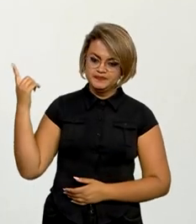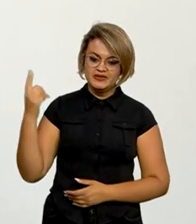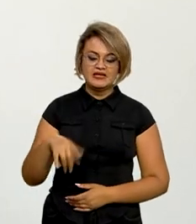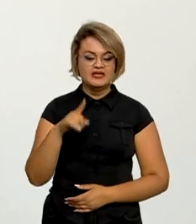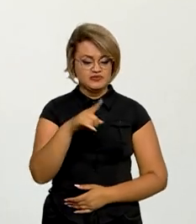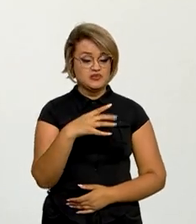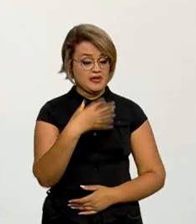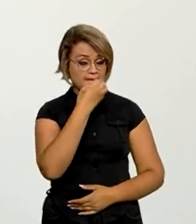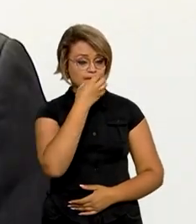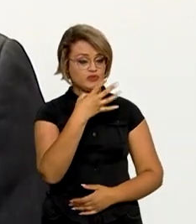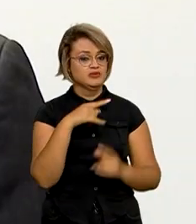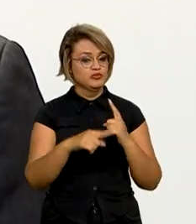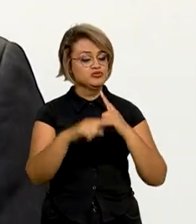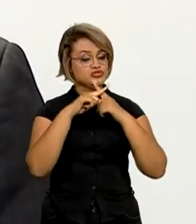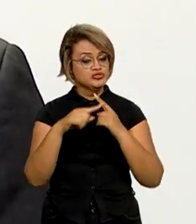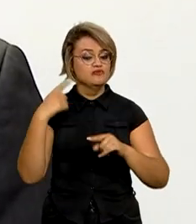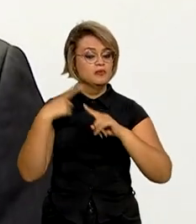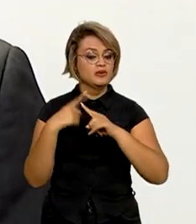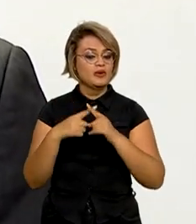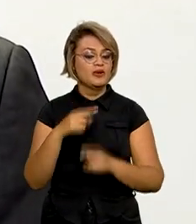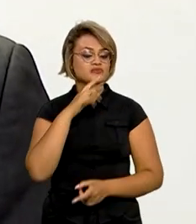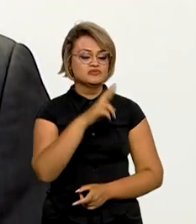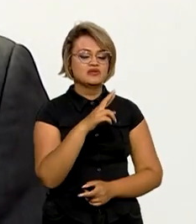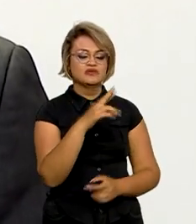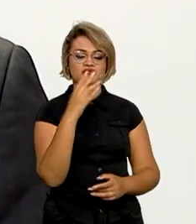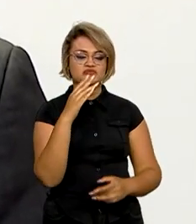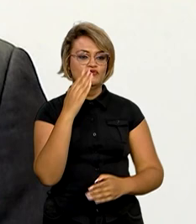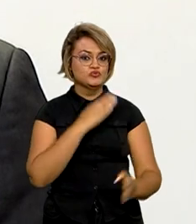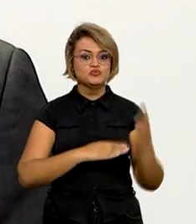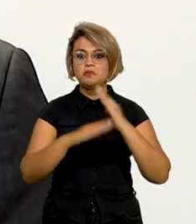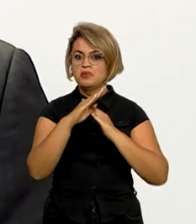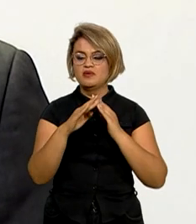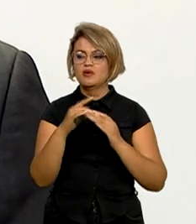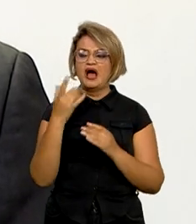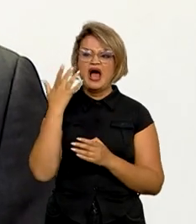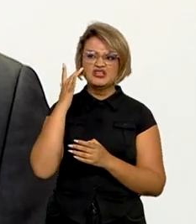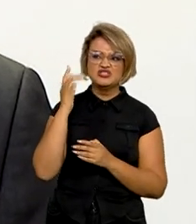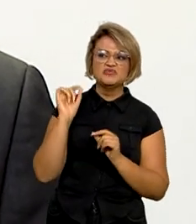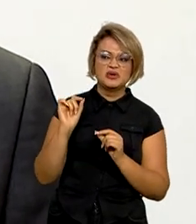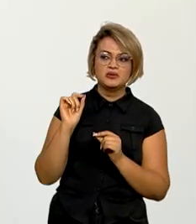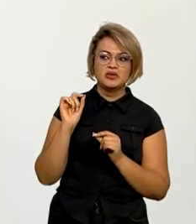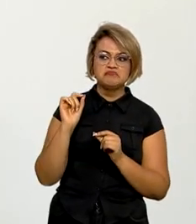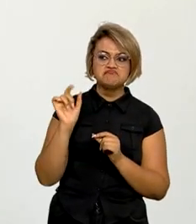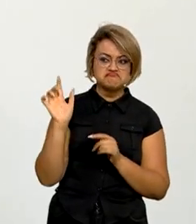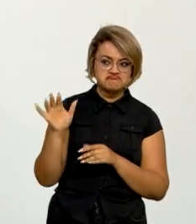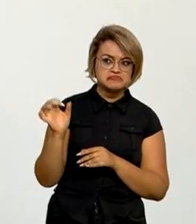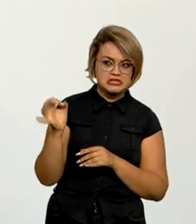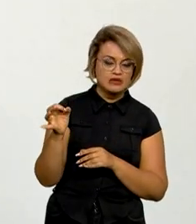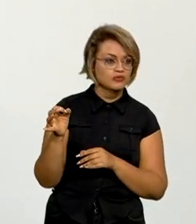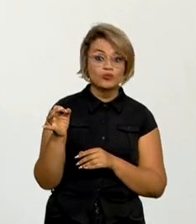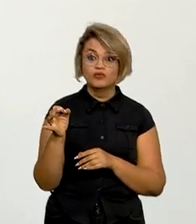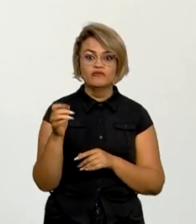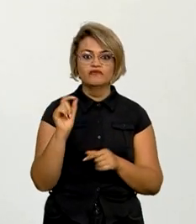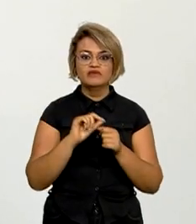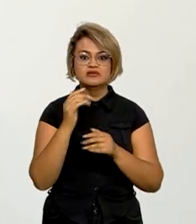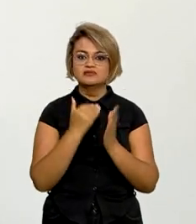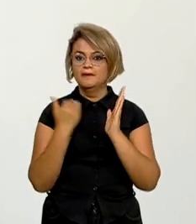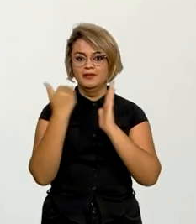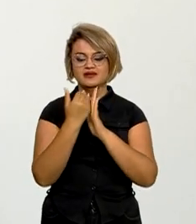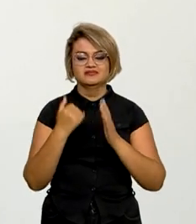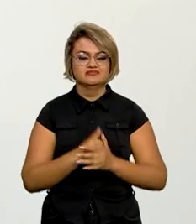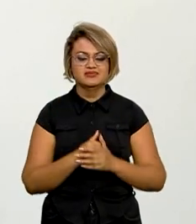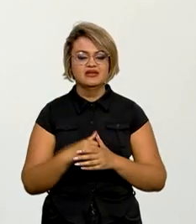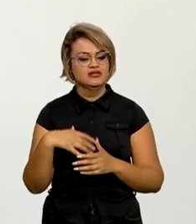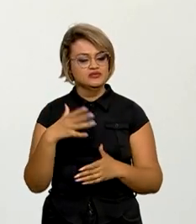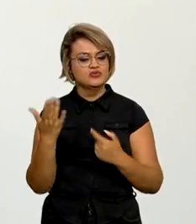surpresa positiva, já que o resultado superou até as projeções do próprio governo. Isso dá força para a agenda